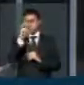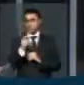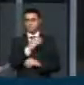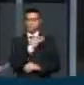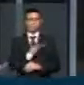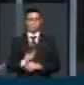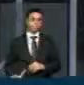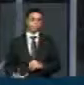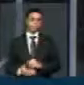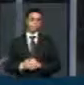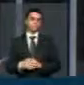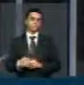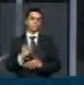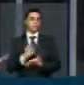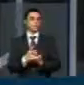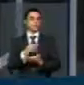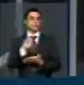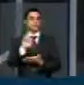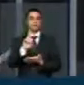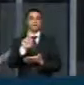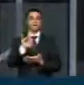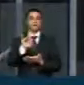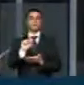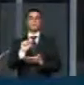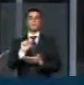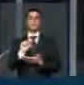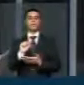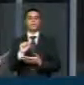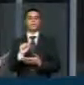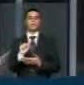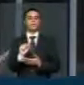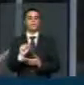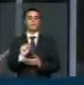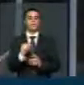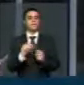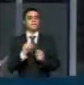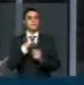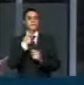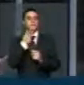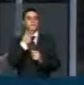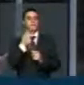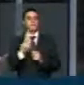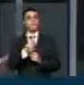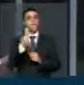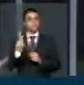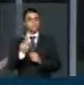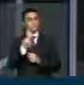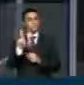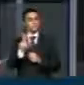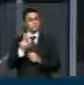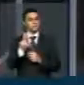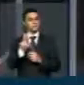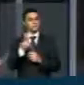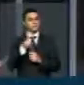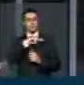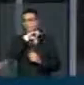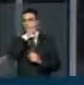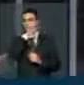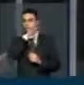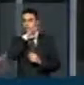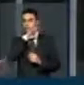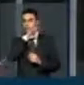Essa terapia consiste na utilização de animais como instrumentos facilitadores da abordagem e de